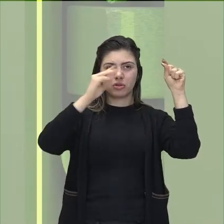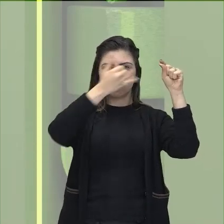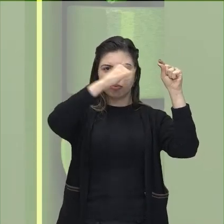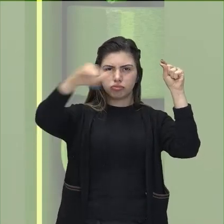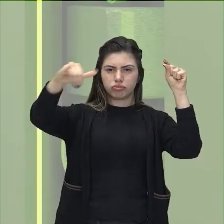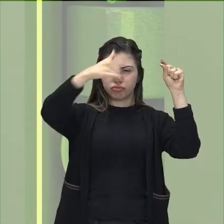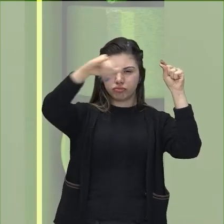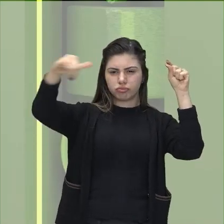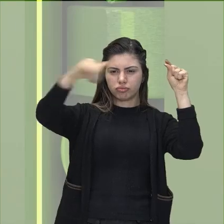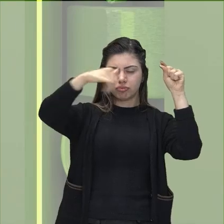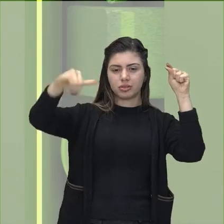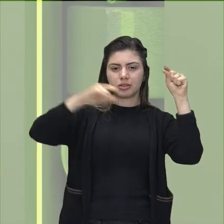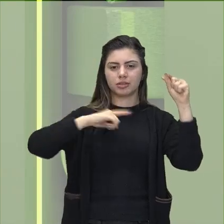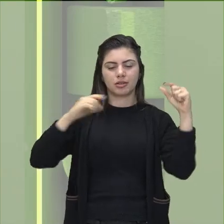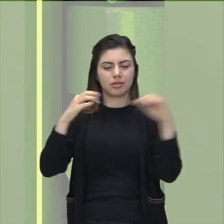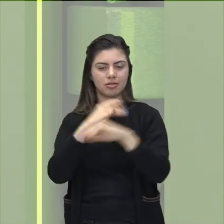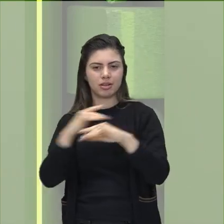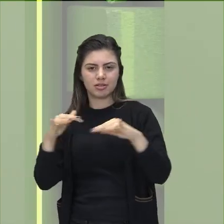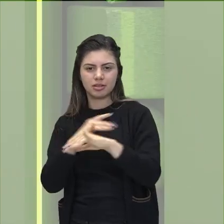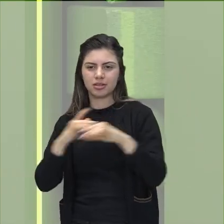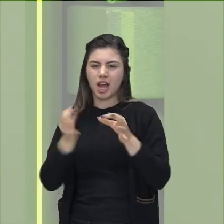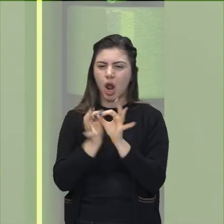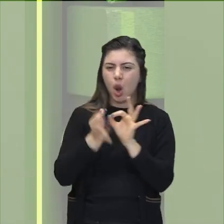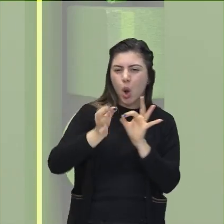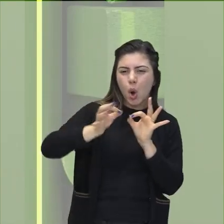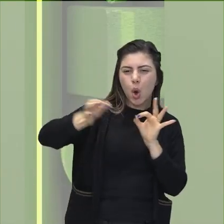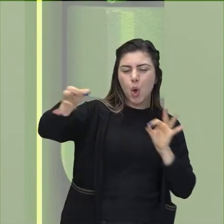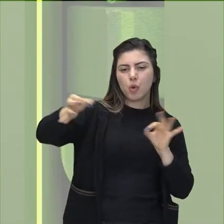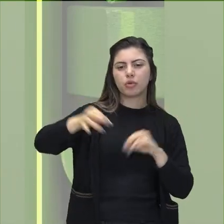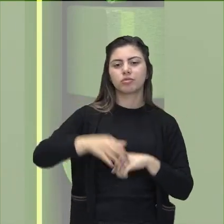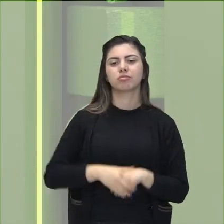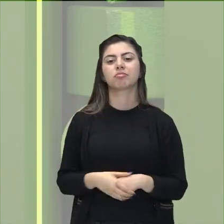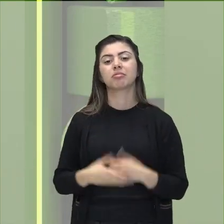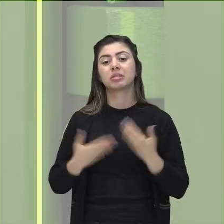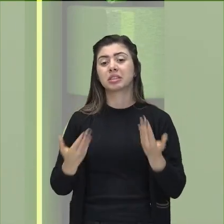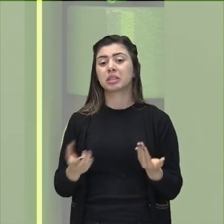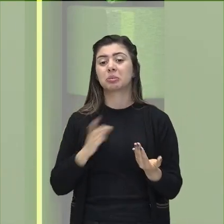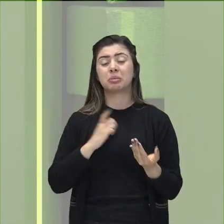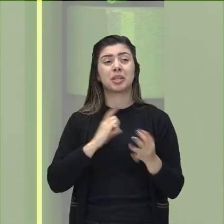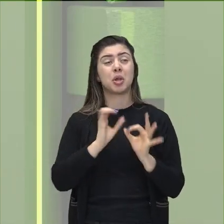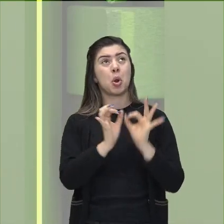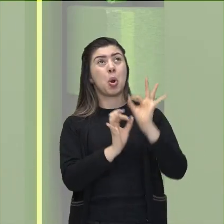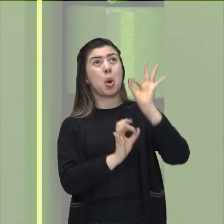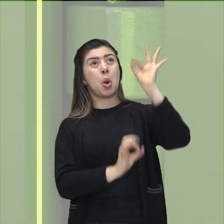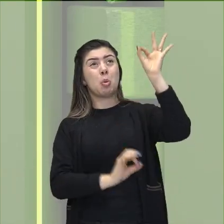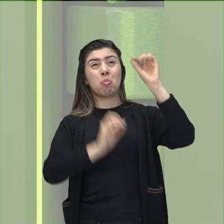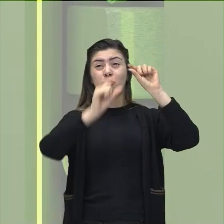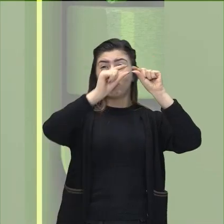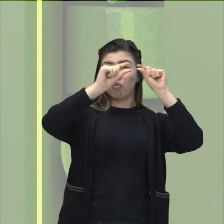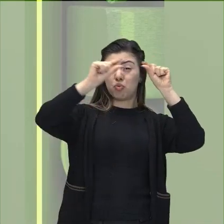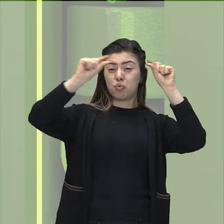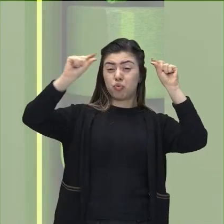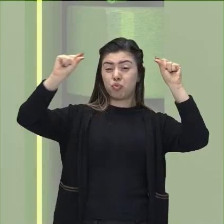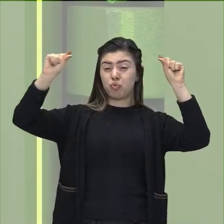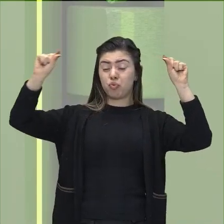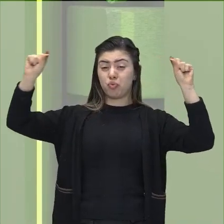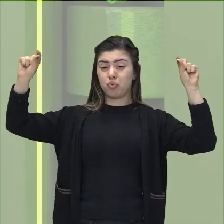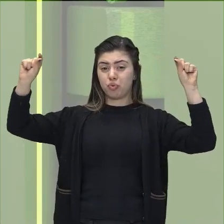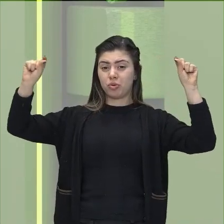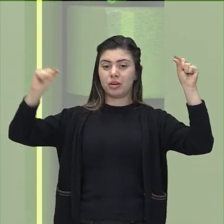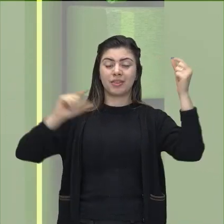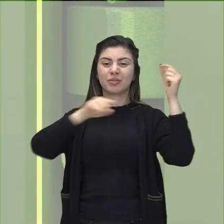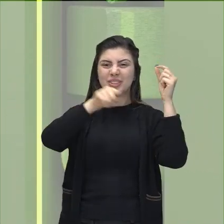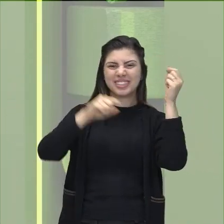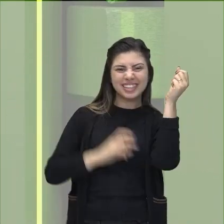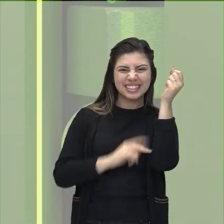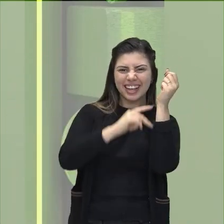atravessando grandes cidades, grandes regiões, fios aí que ficam a alturas que são enormes, né, que você não consegue alcançar com uma escada